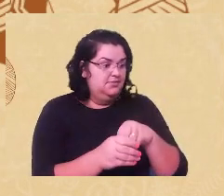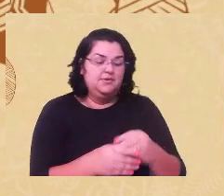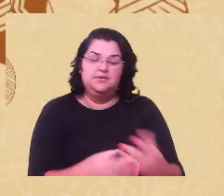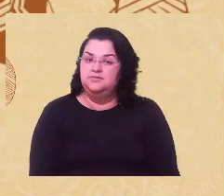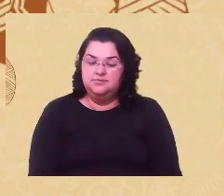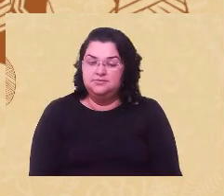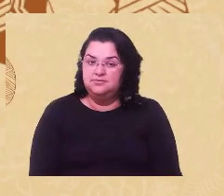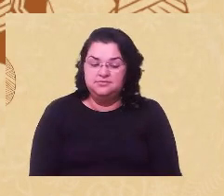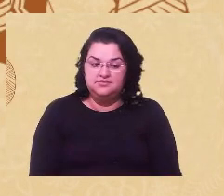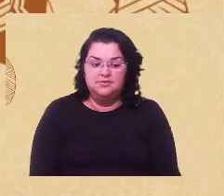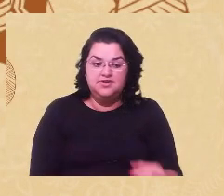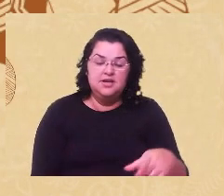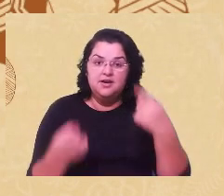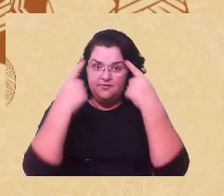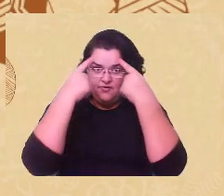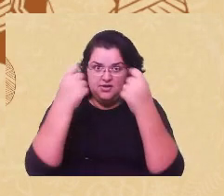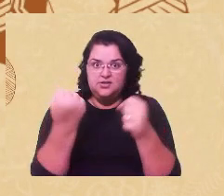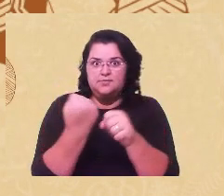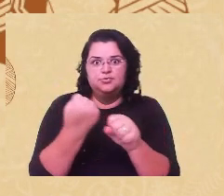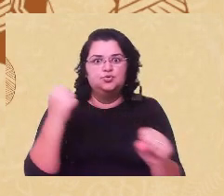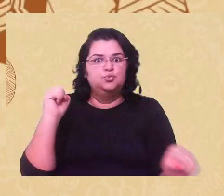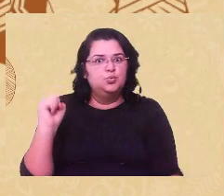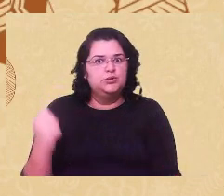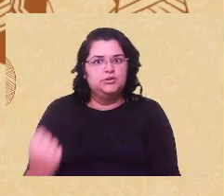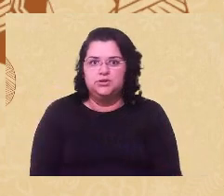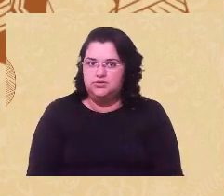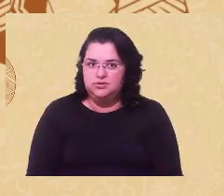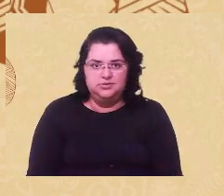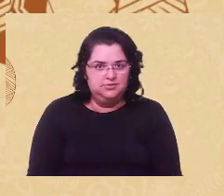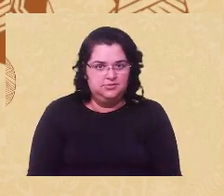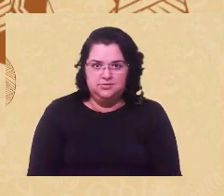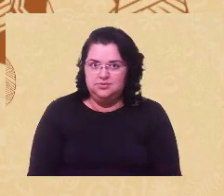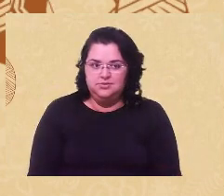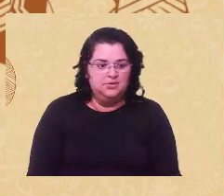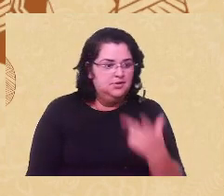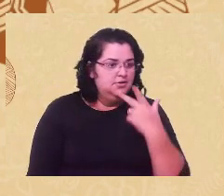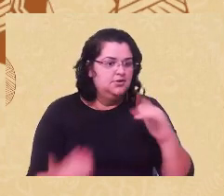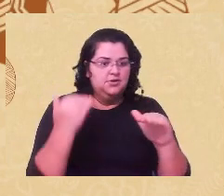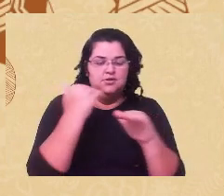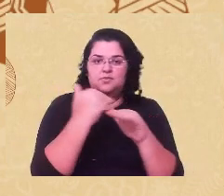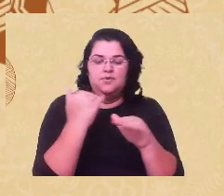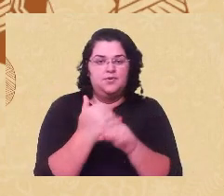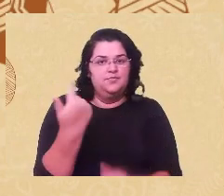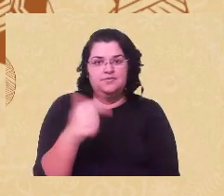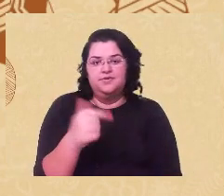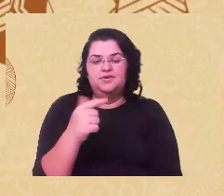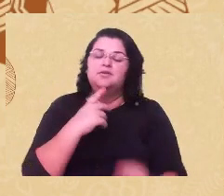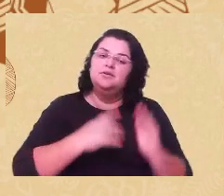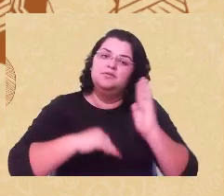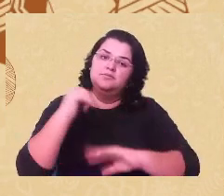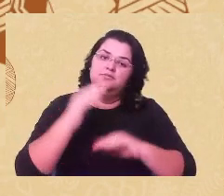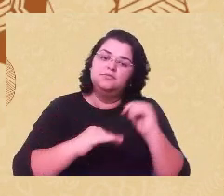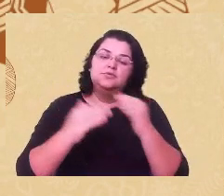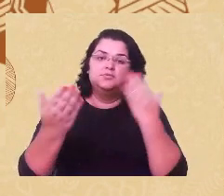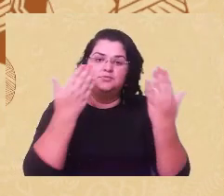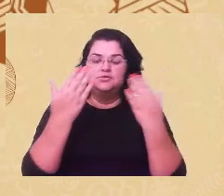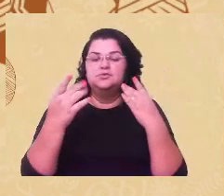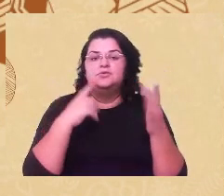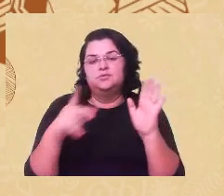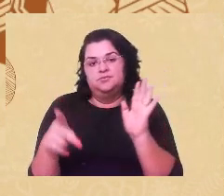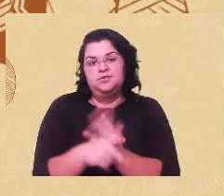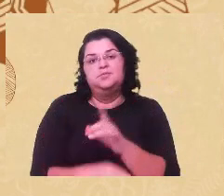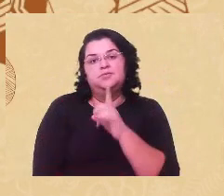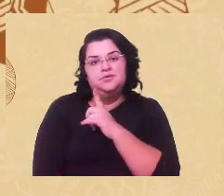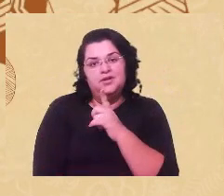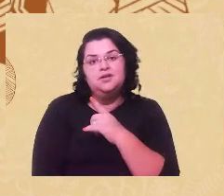Isso é uma violência absurda, né, assim, isso é impensável, a gente está falando de relações desiguais de poder, mas é uma profissional de psicologia que faz, é uma profissional de